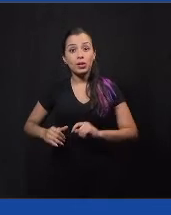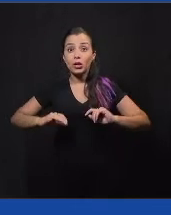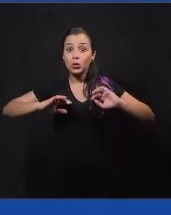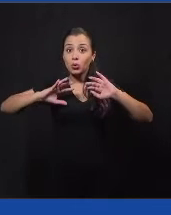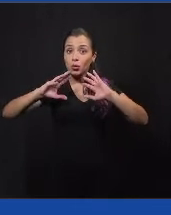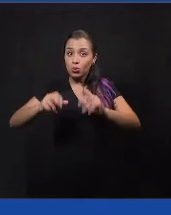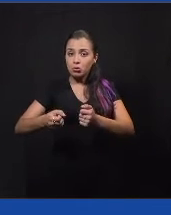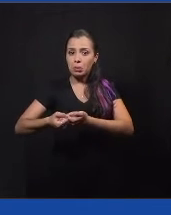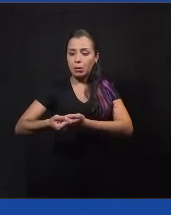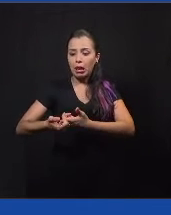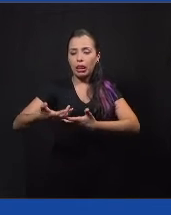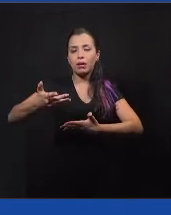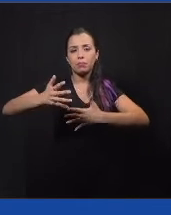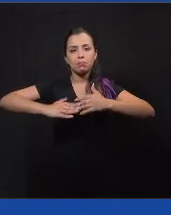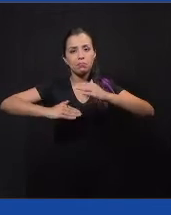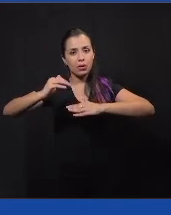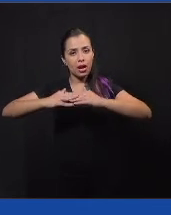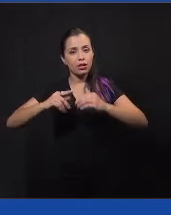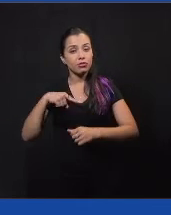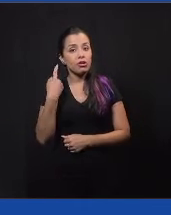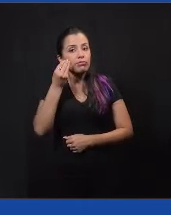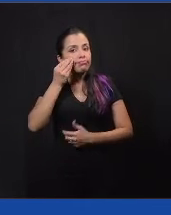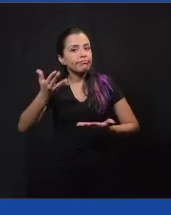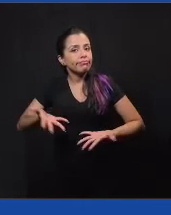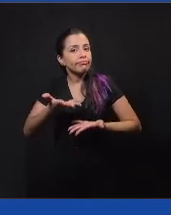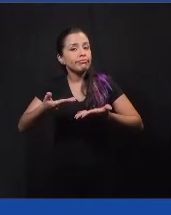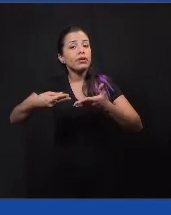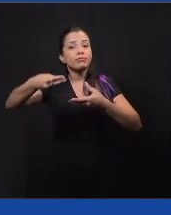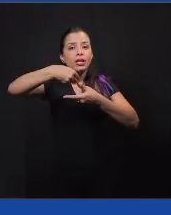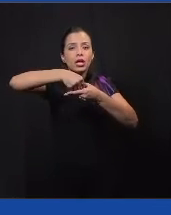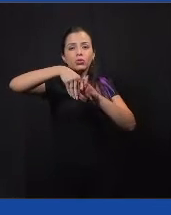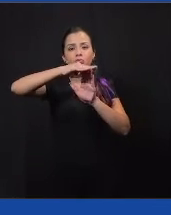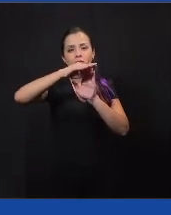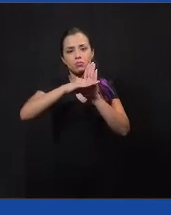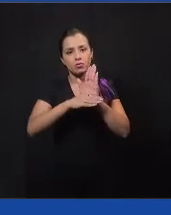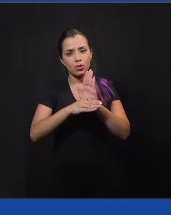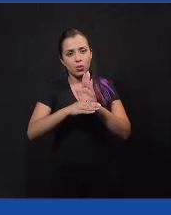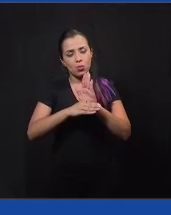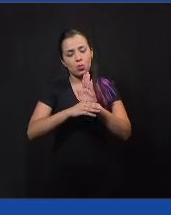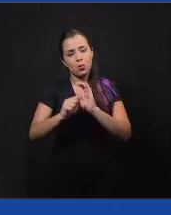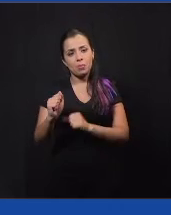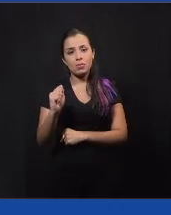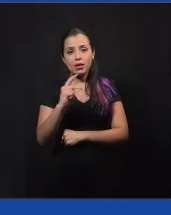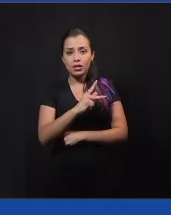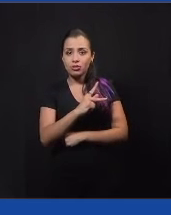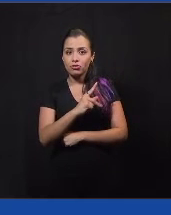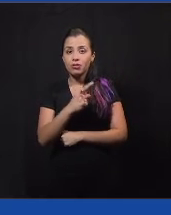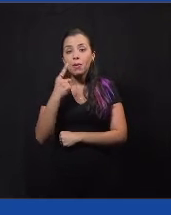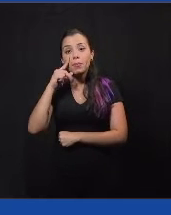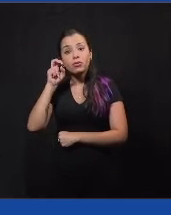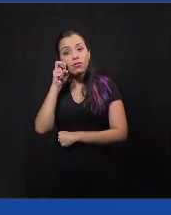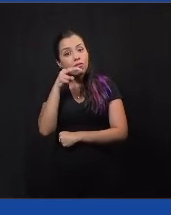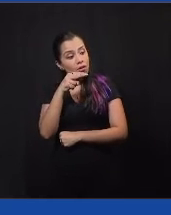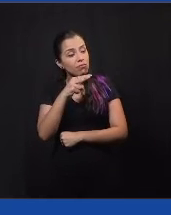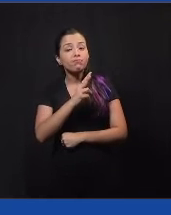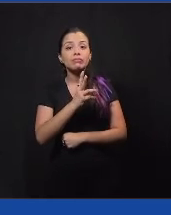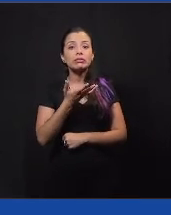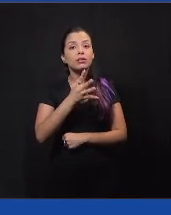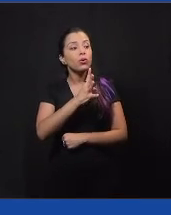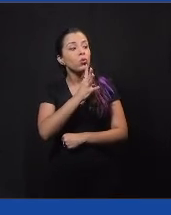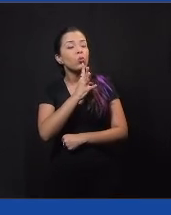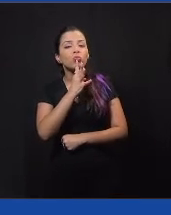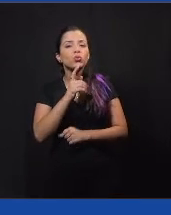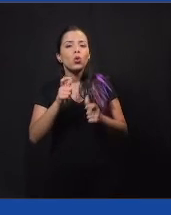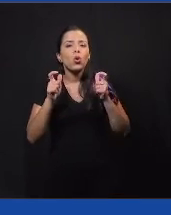fazer missões que sugerissem, que incentivassem as pessoas a conhecer o órgão público, a estar presente numa